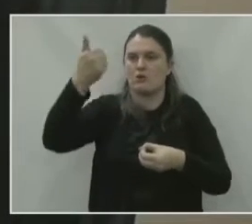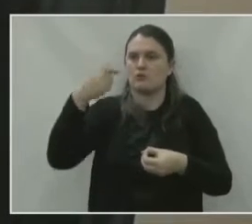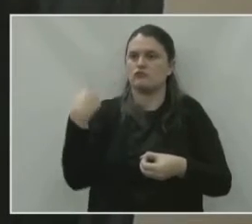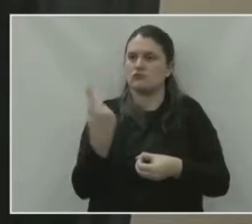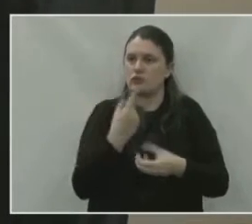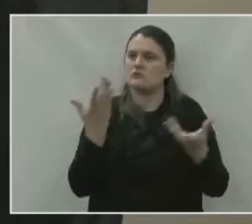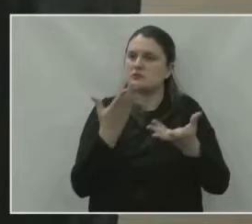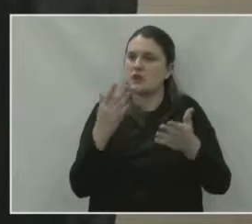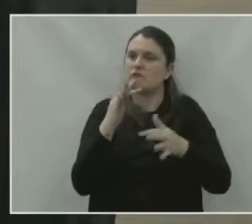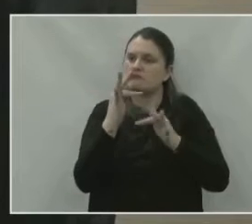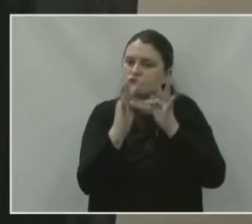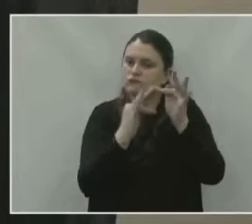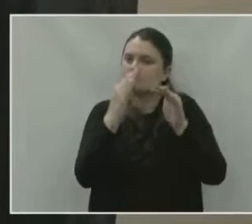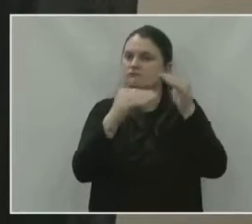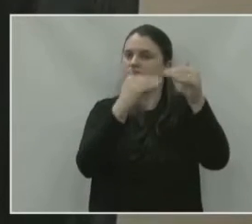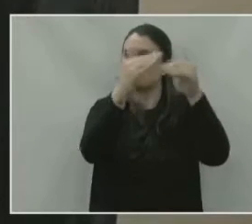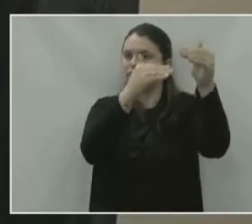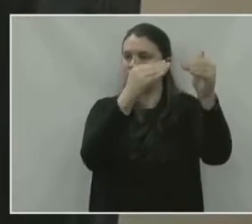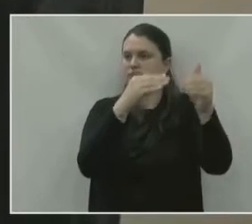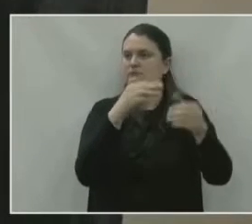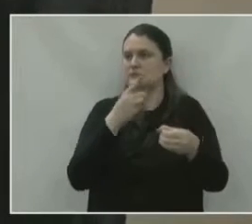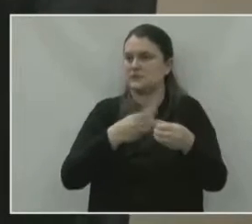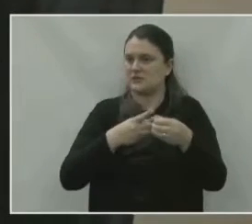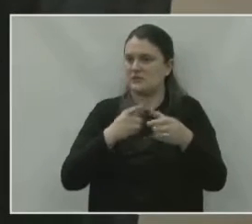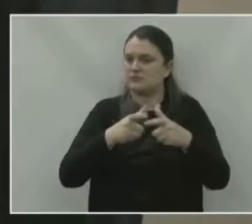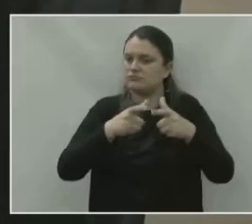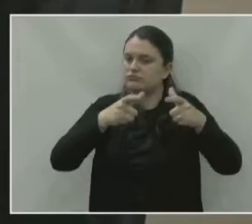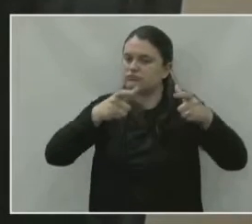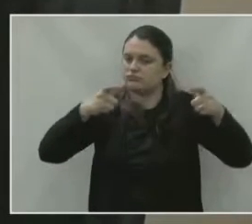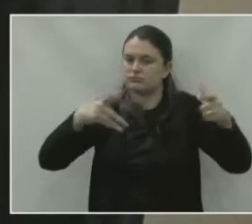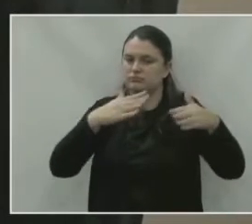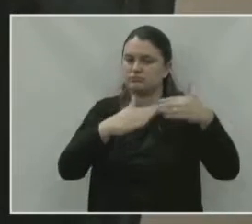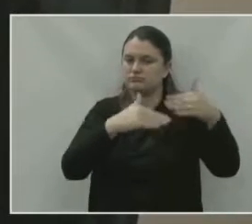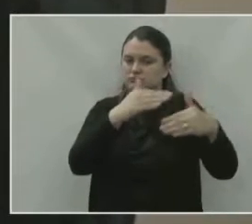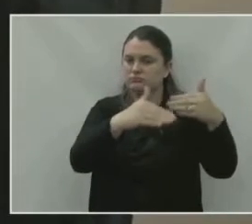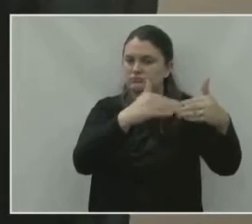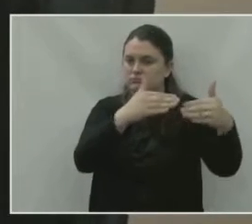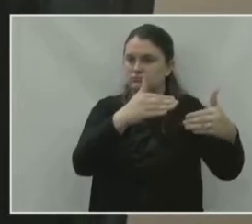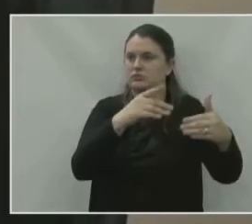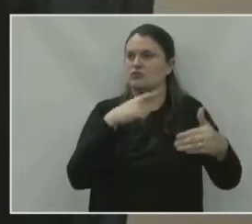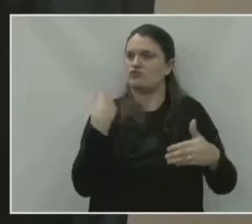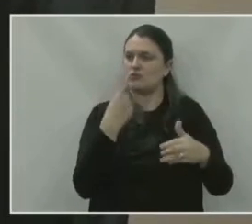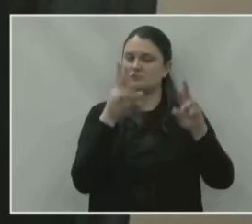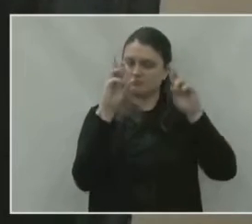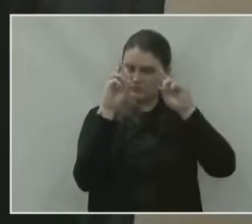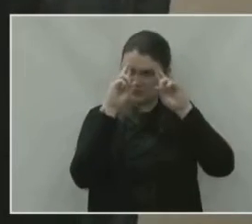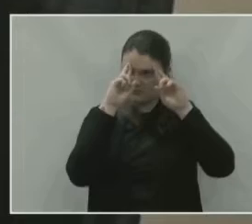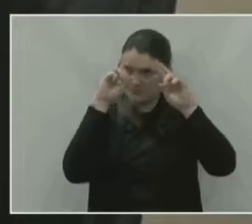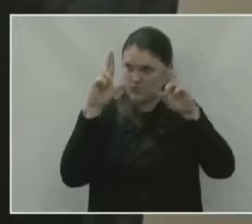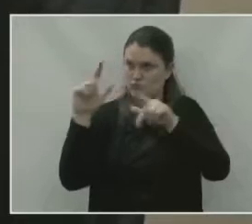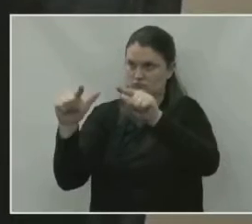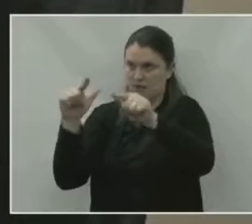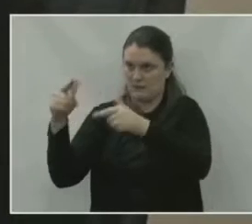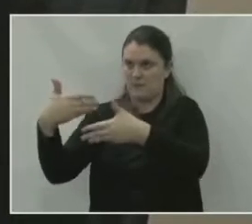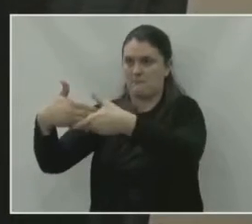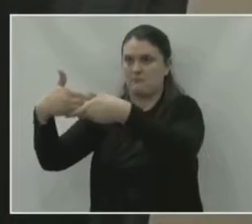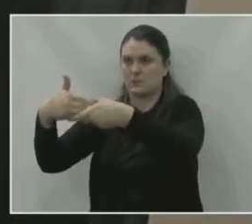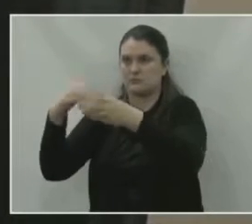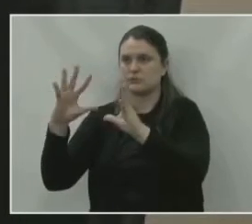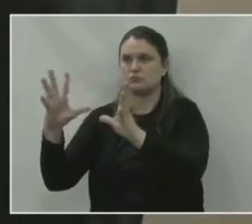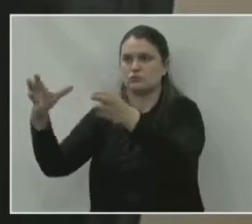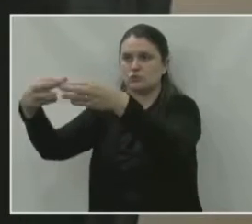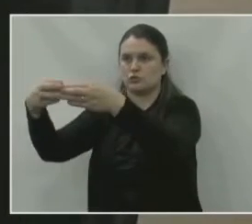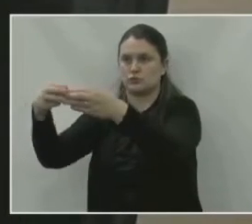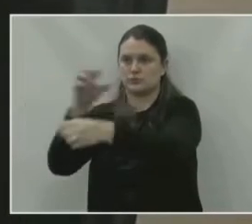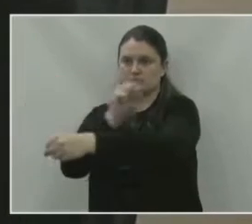a gente quer só ver melhorar a União da Vitória crescer, desenvolver. E é com respeito, com trabalho de vocês que isso acontece. Então, parabéns a todos que